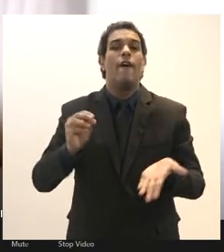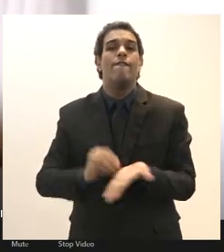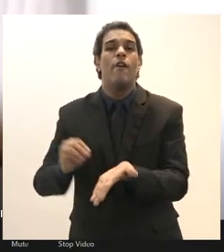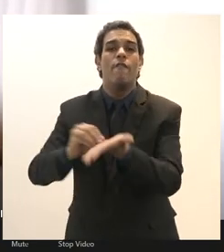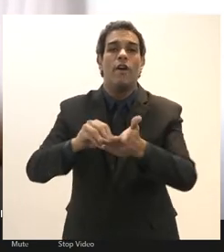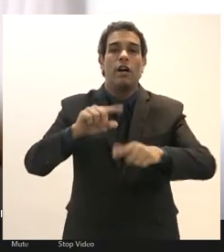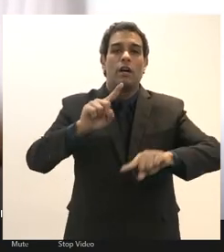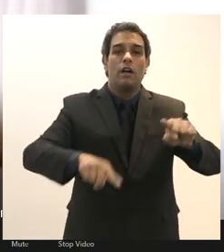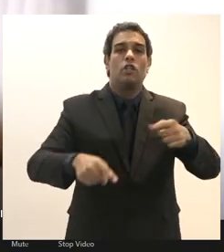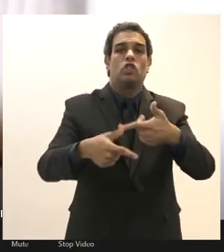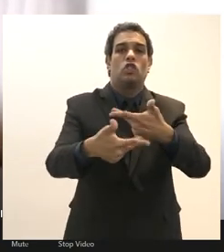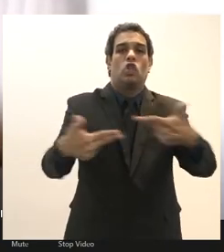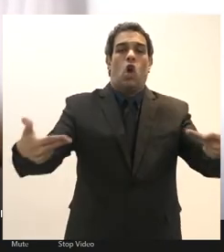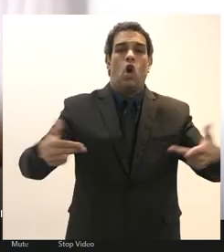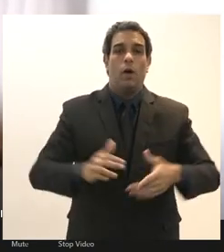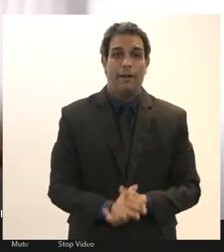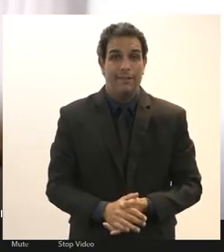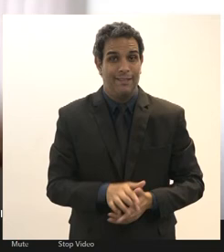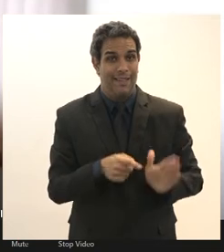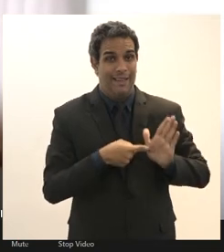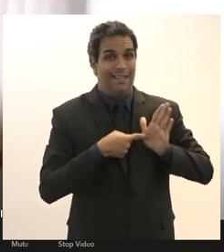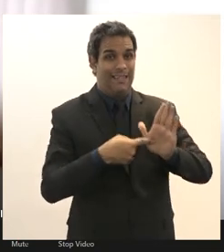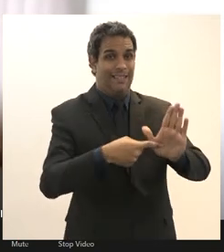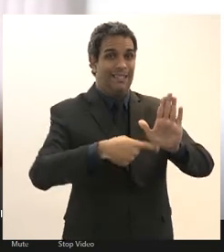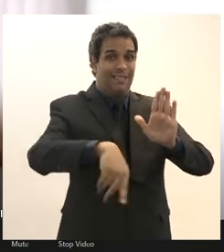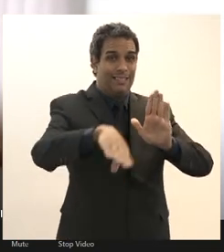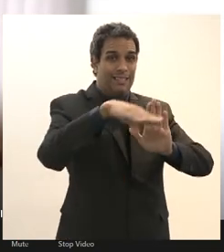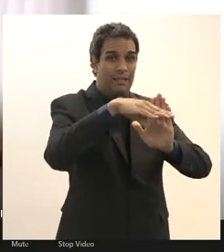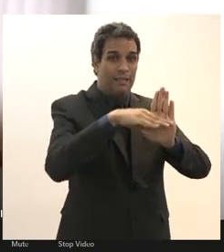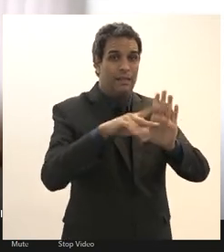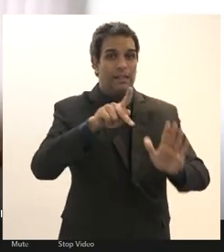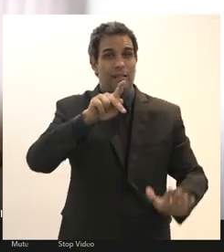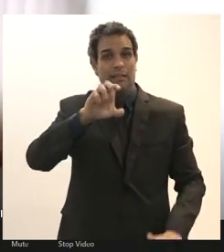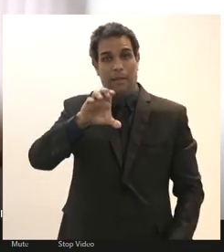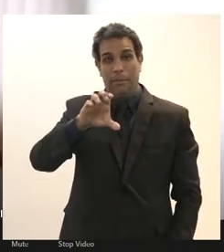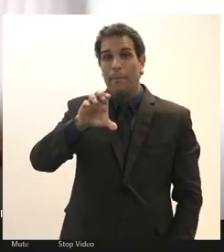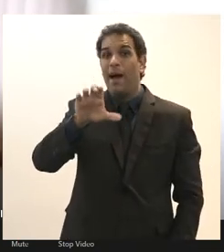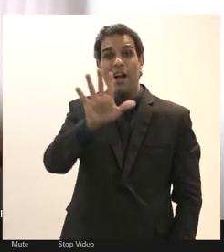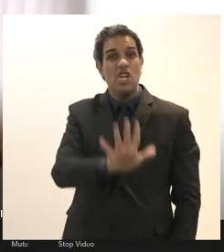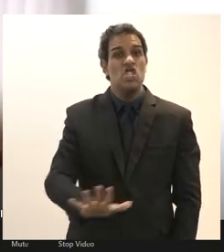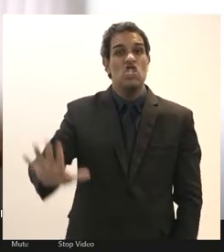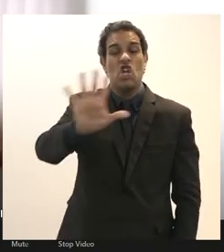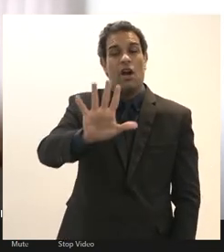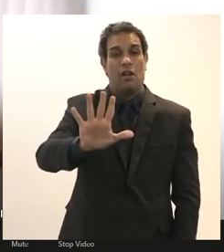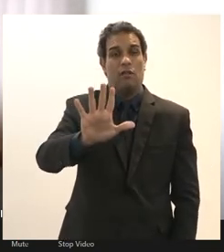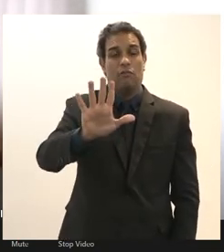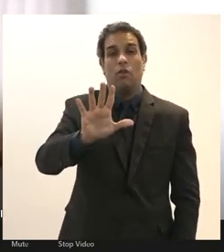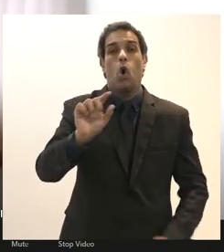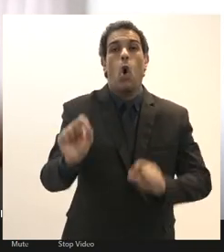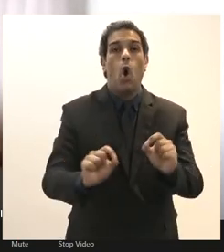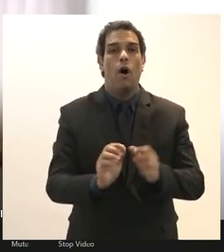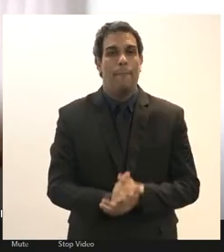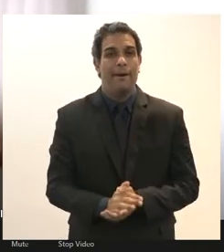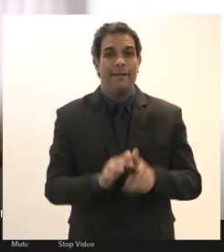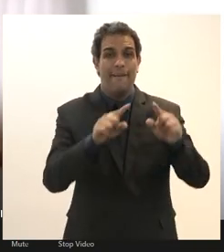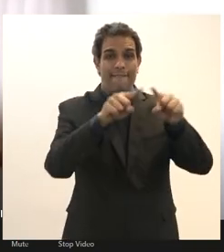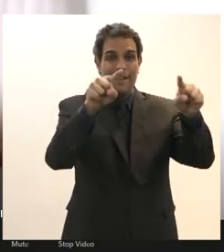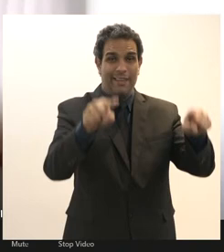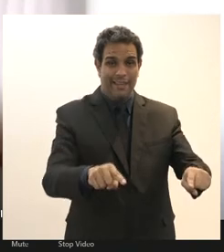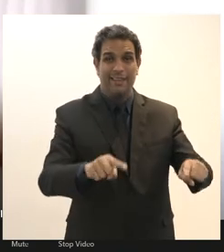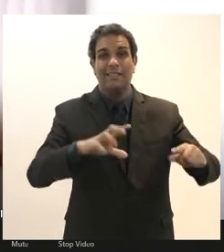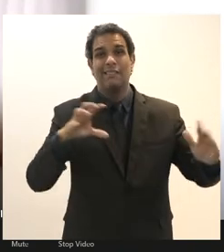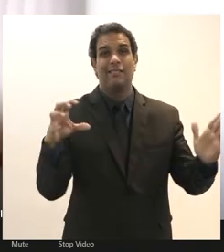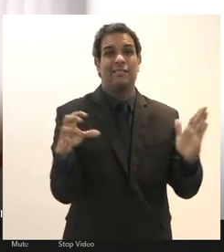equipamento para trabalho essa PEC vem transformar isso numa realidade global e colocar o servidor refém